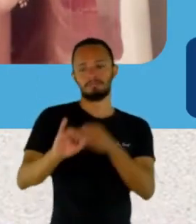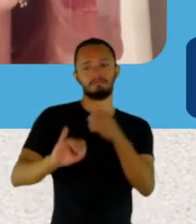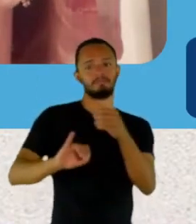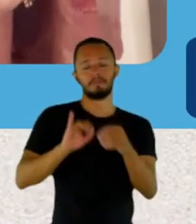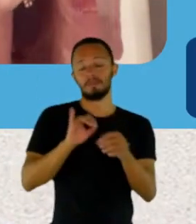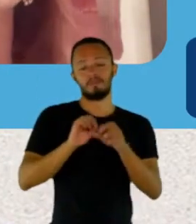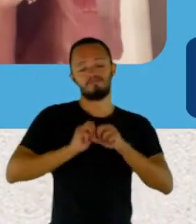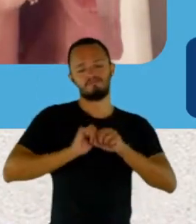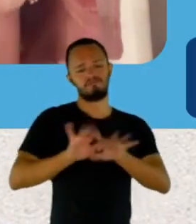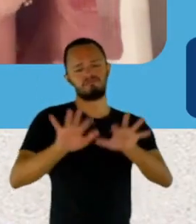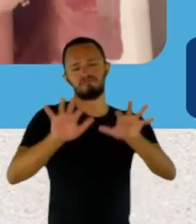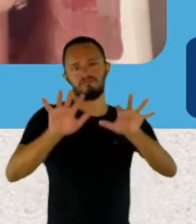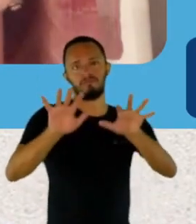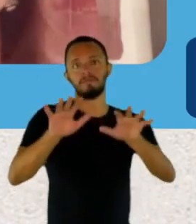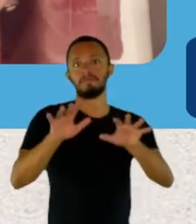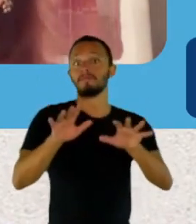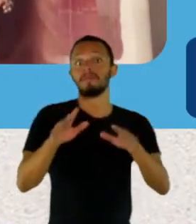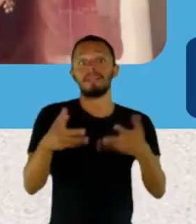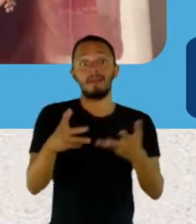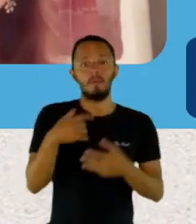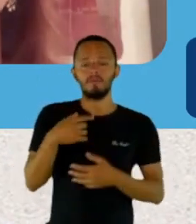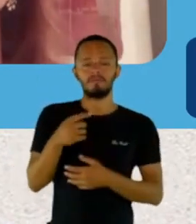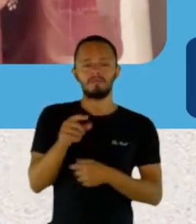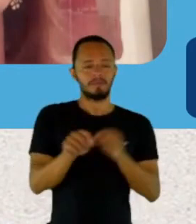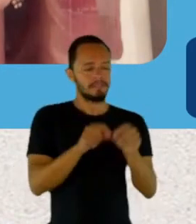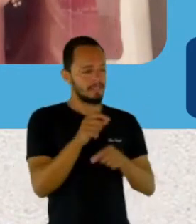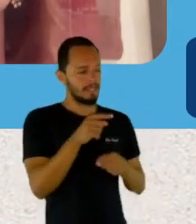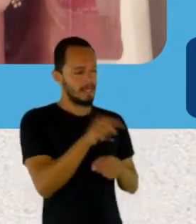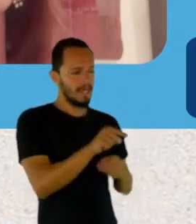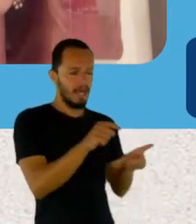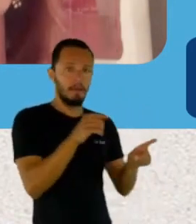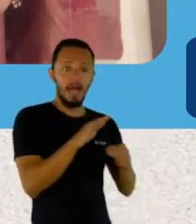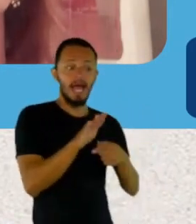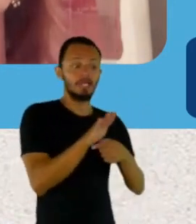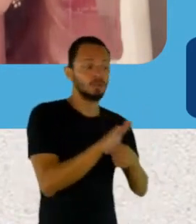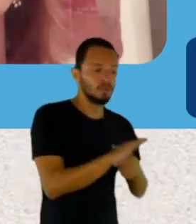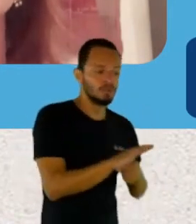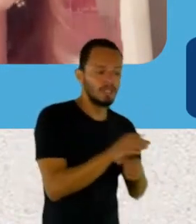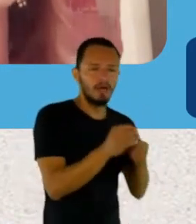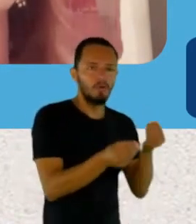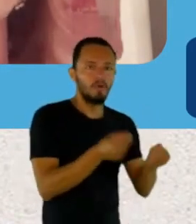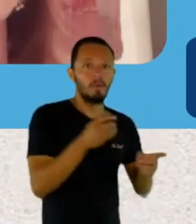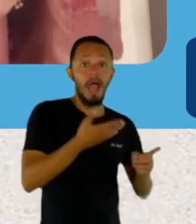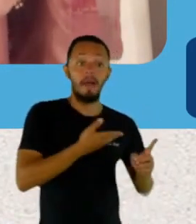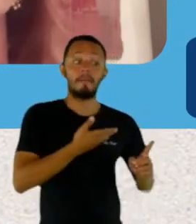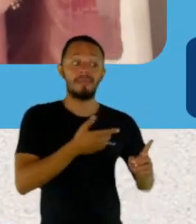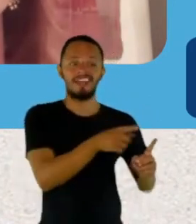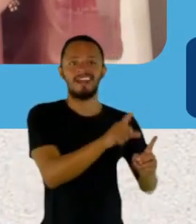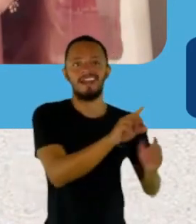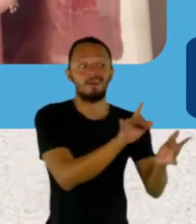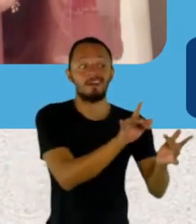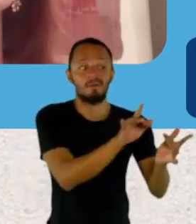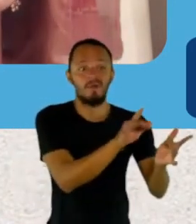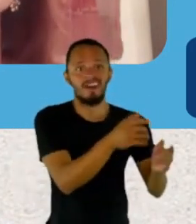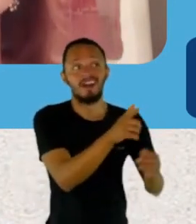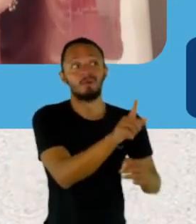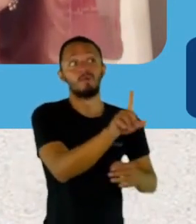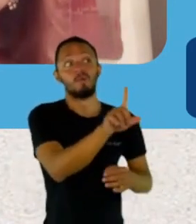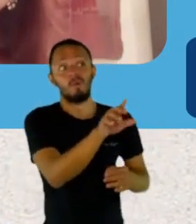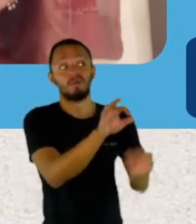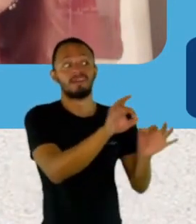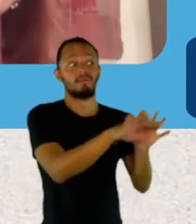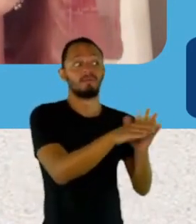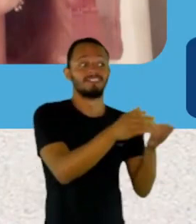ter essa vontade de entender o outro, sabe? De perceber o que o outro anseia, né? Então,